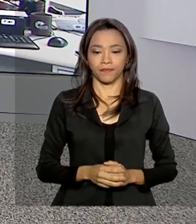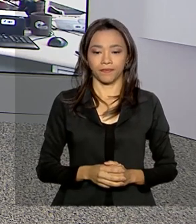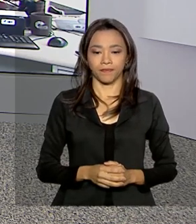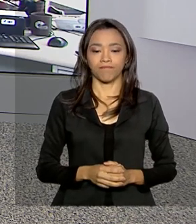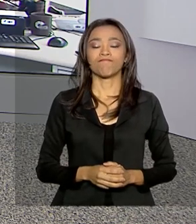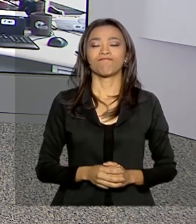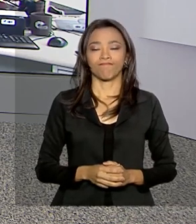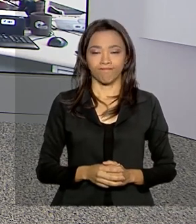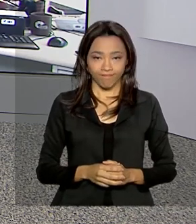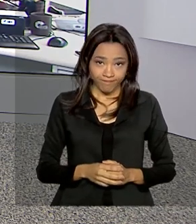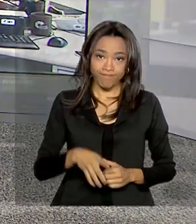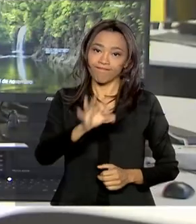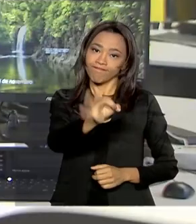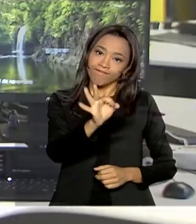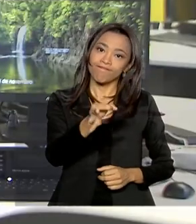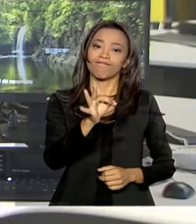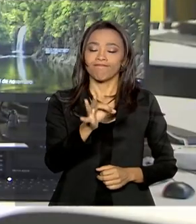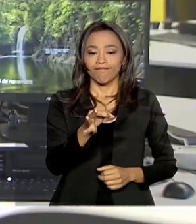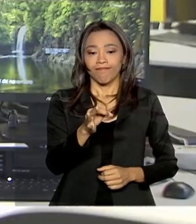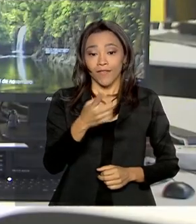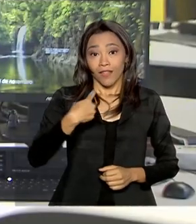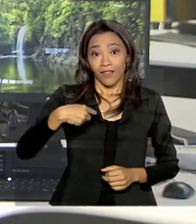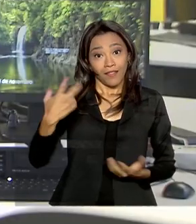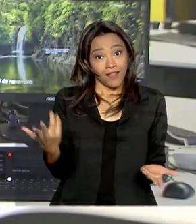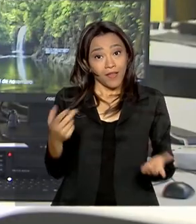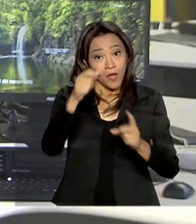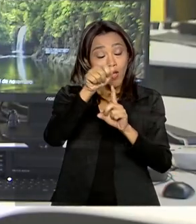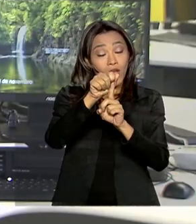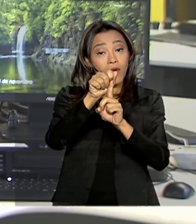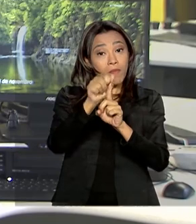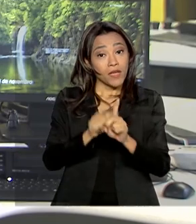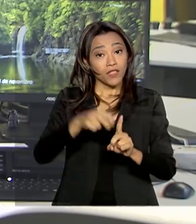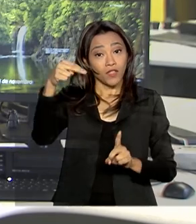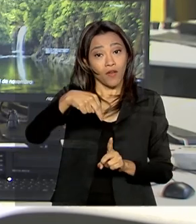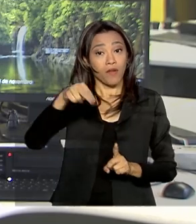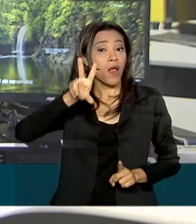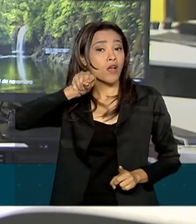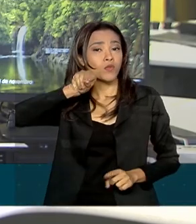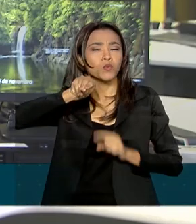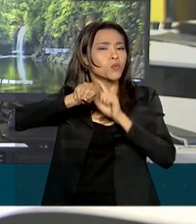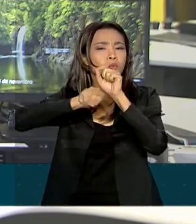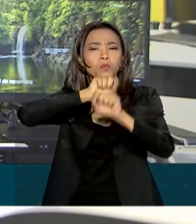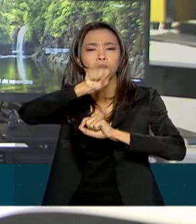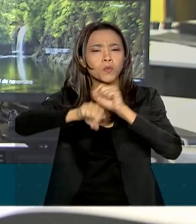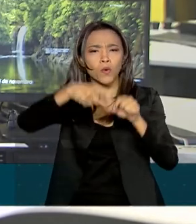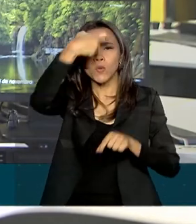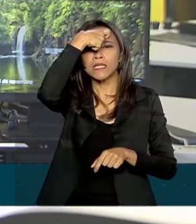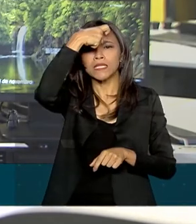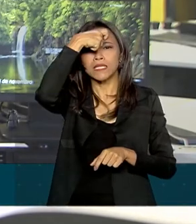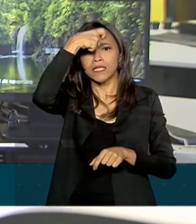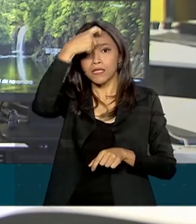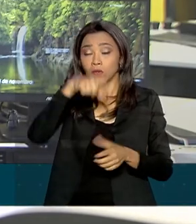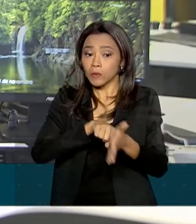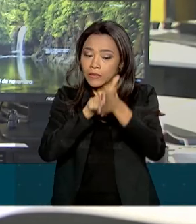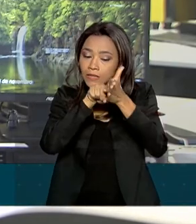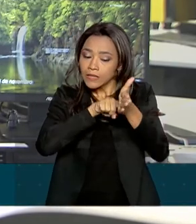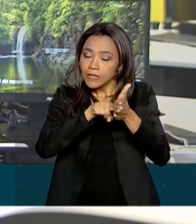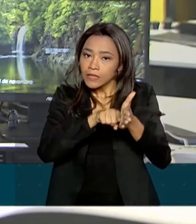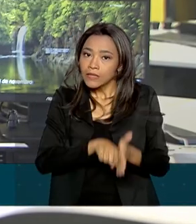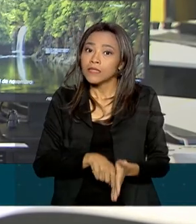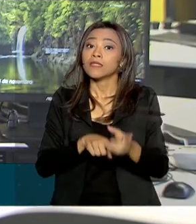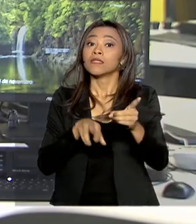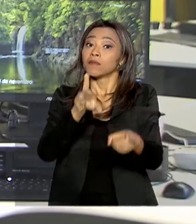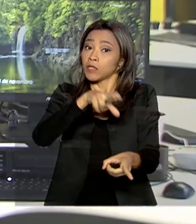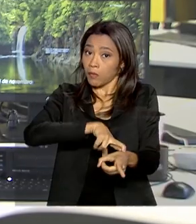Bom dia, Renata. Isso mesmo, estamos no Novembro Azul, que é o mês de conscientização sobre o câncer de próstata. De acordo com o Inca, o Instituto